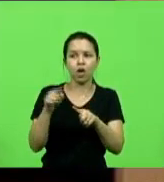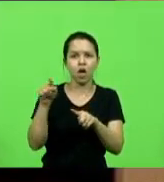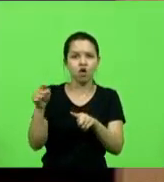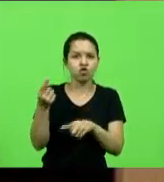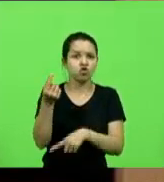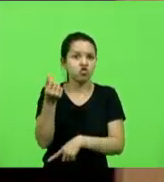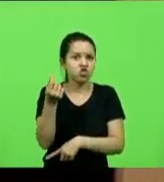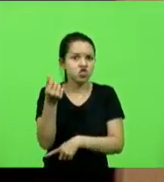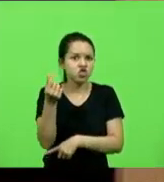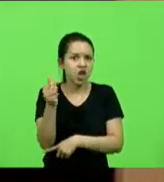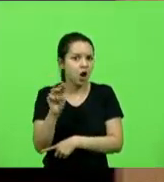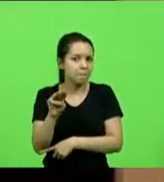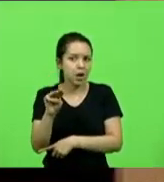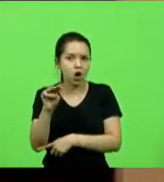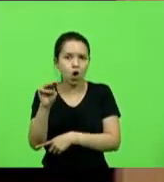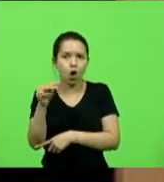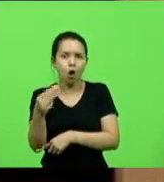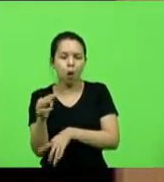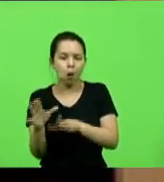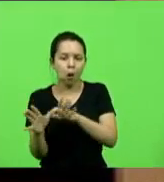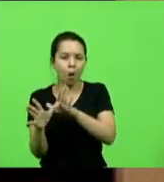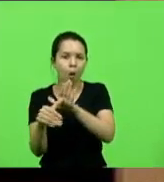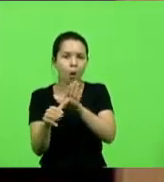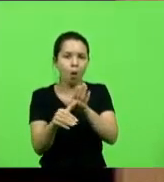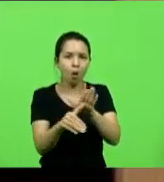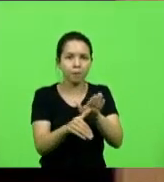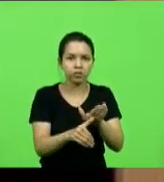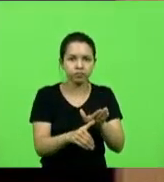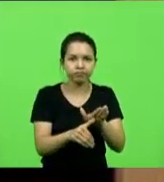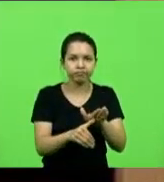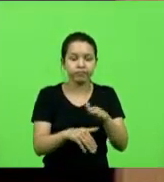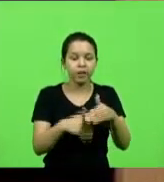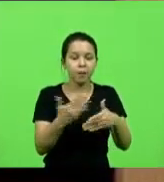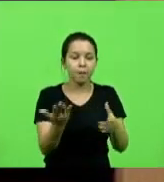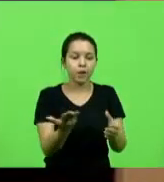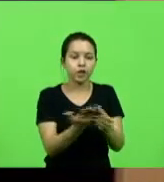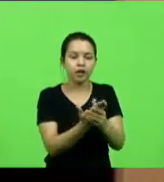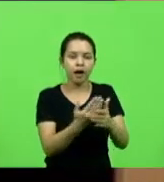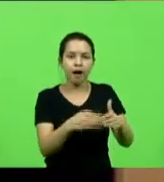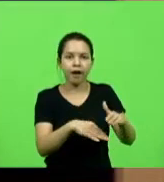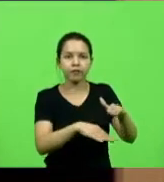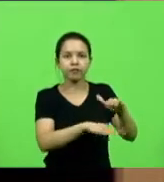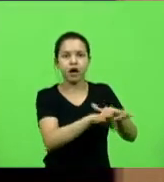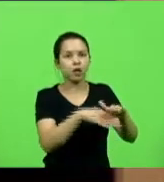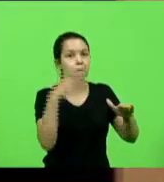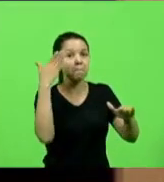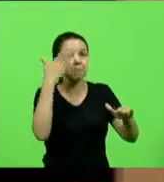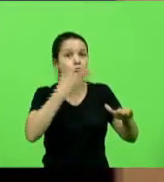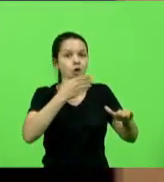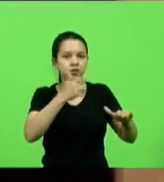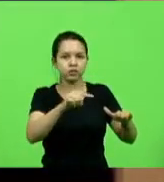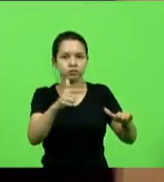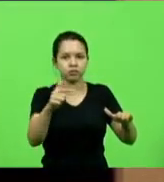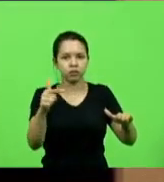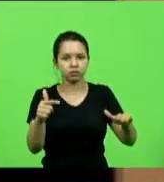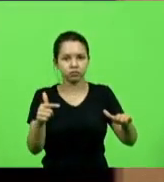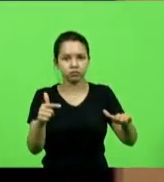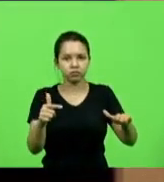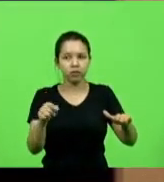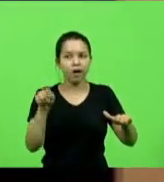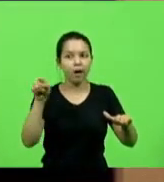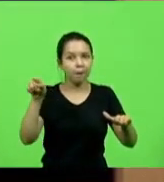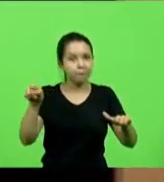que depois eu vou ler aqui o processo foi arquivado sem provas mas ele foi preso